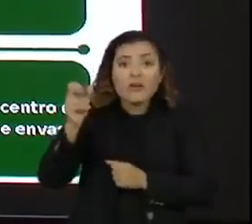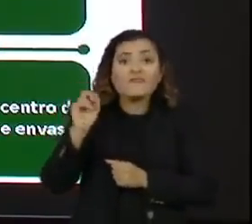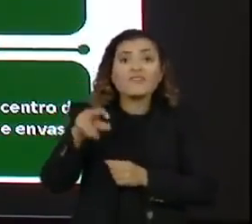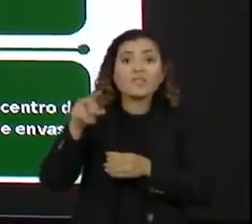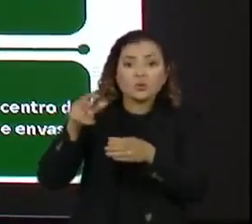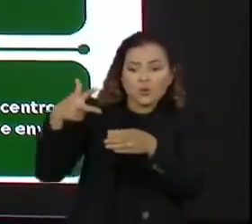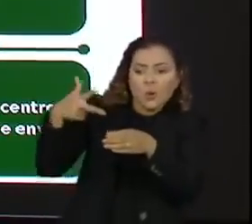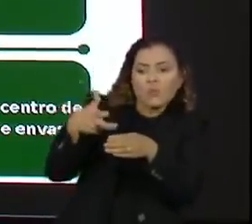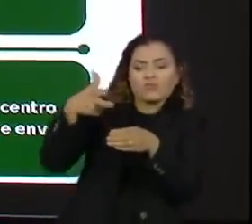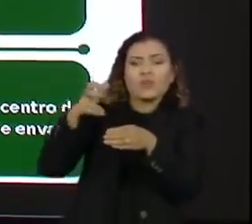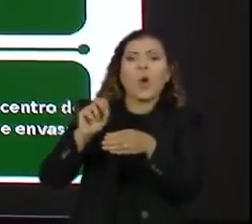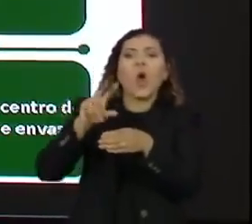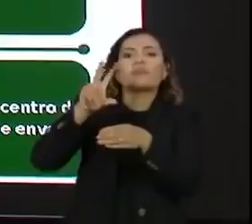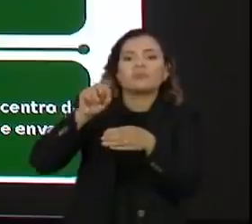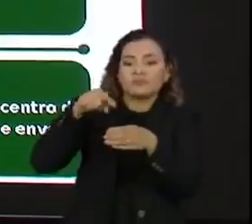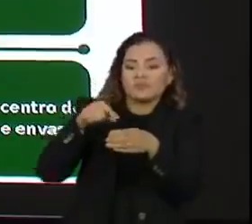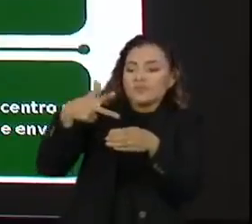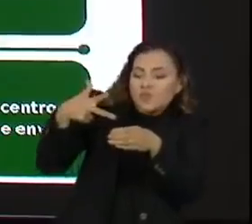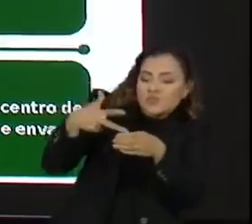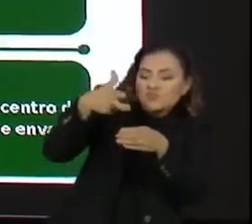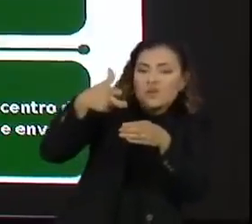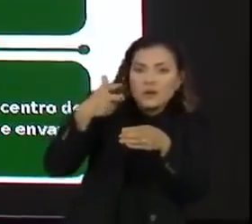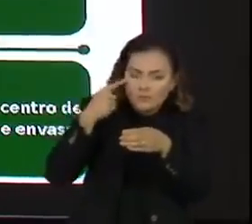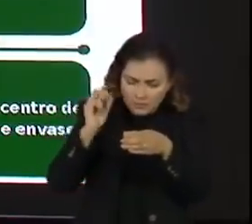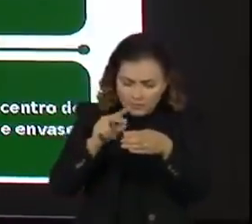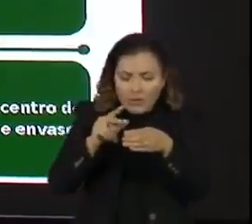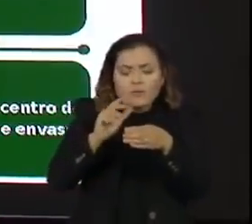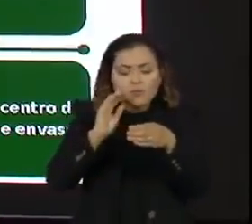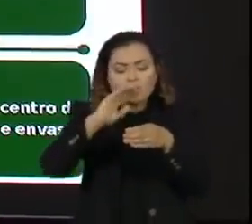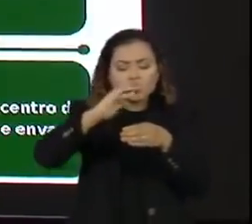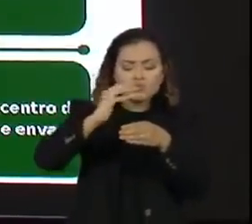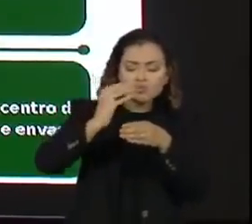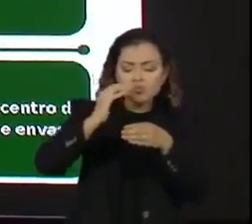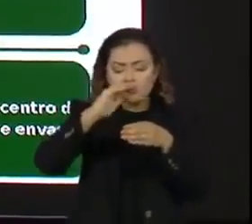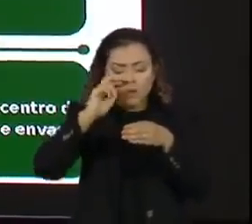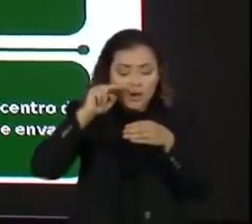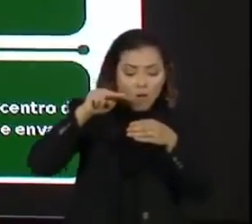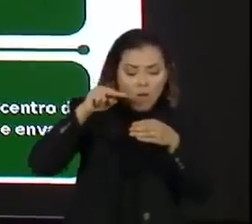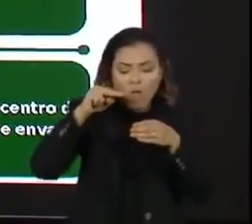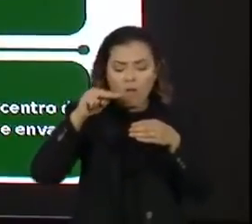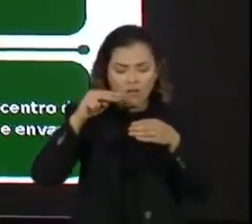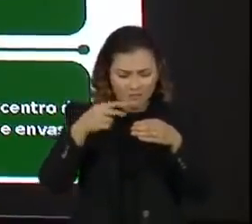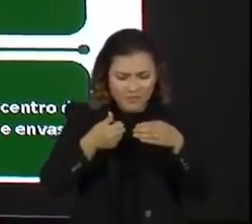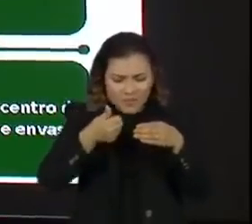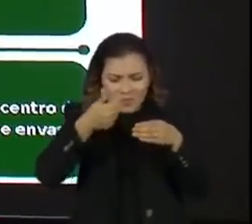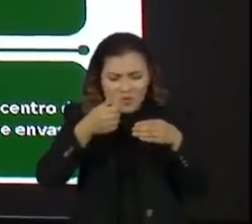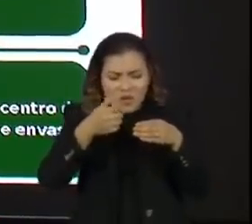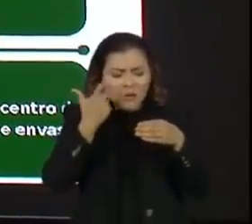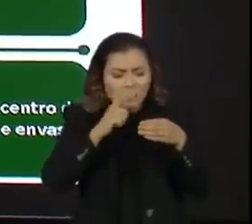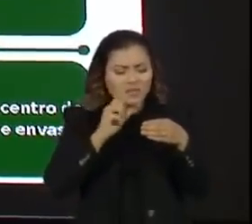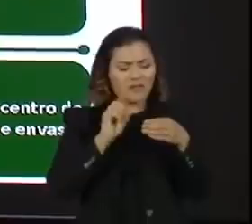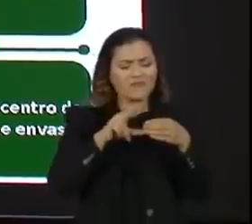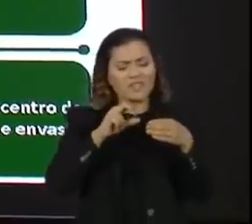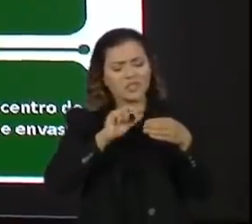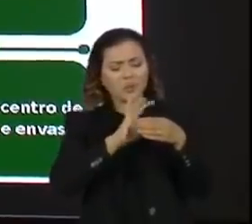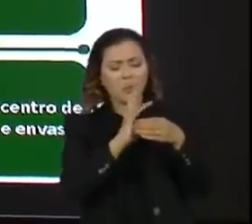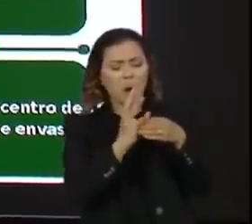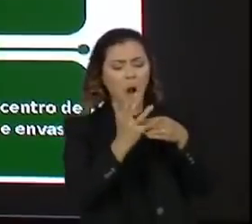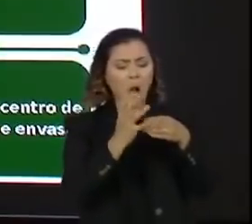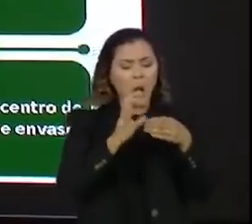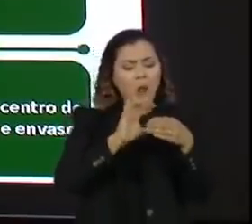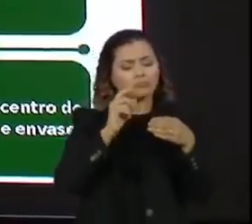vírus dentro dos ovos. Esse vírus agora vai se multiplicar e vai permitir que a gente faça todos os estudos